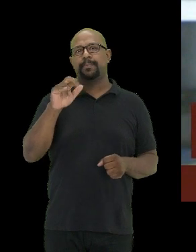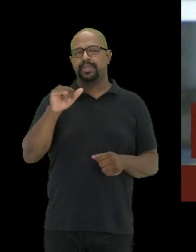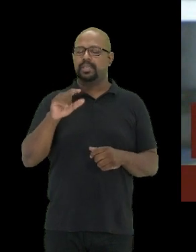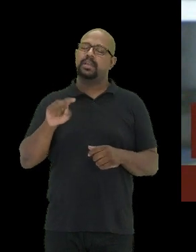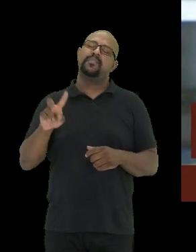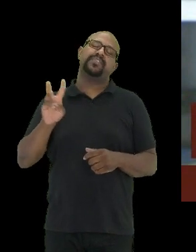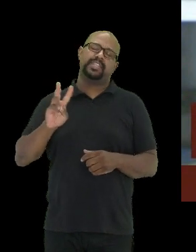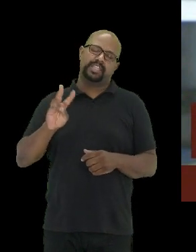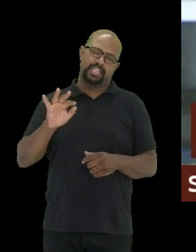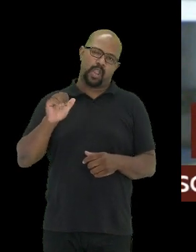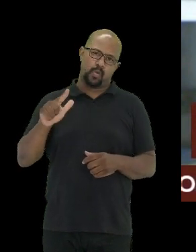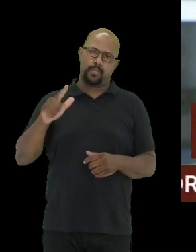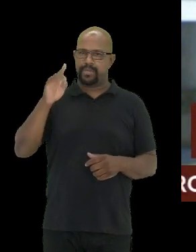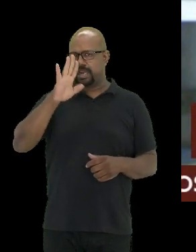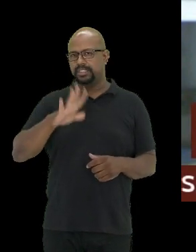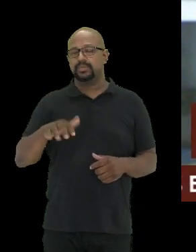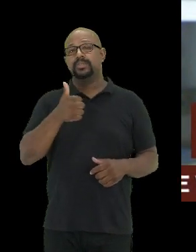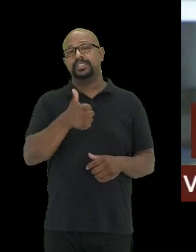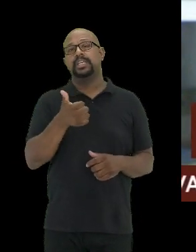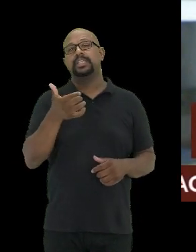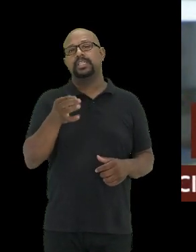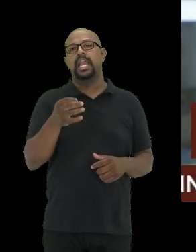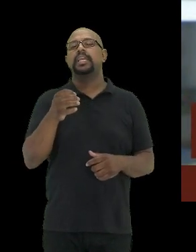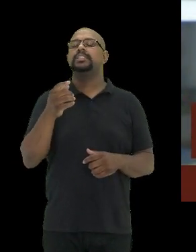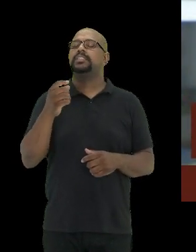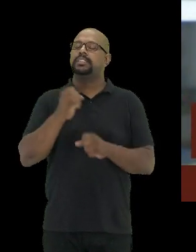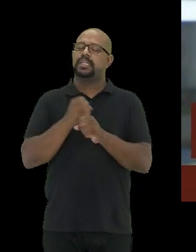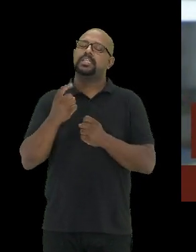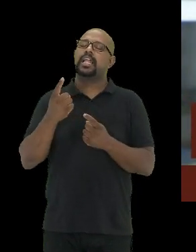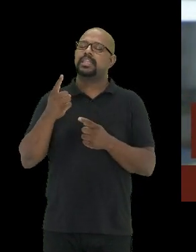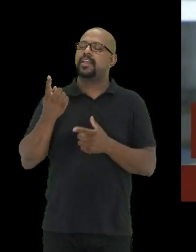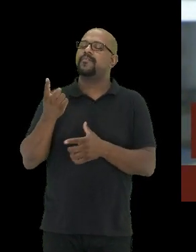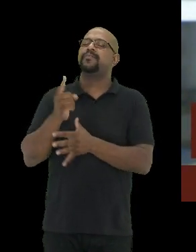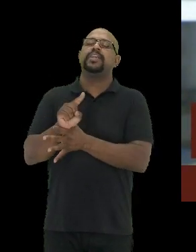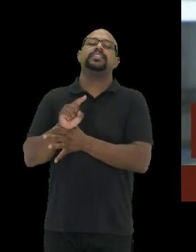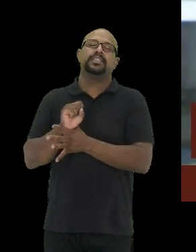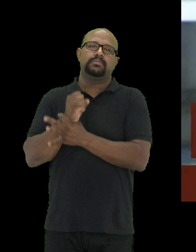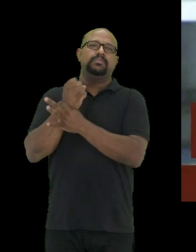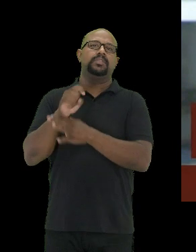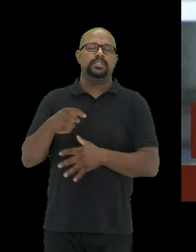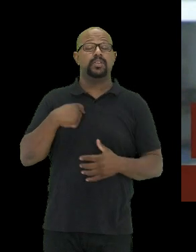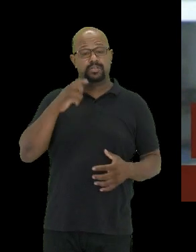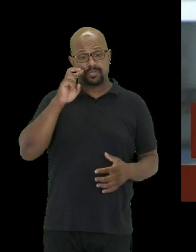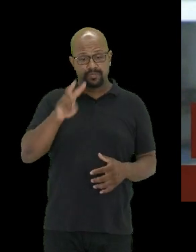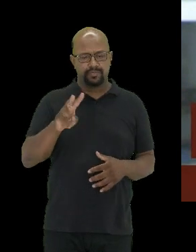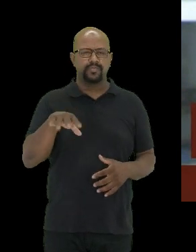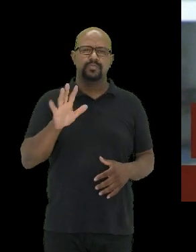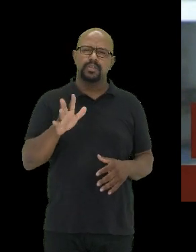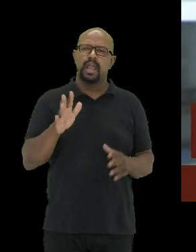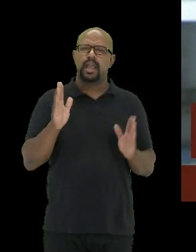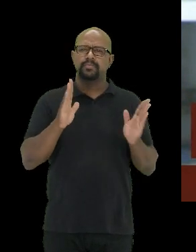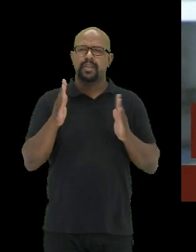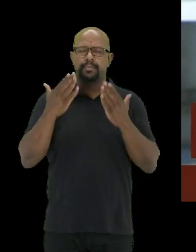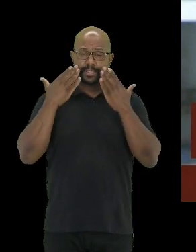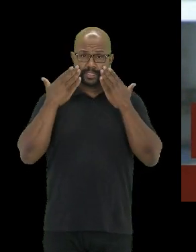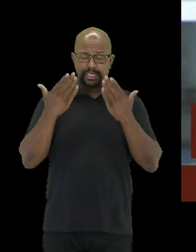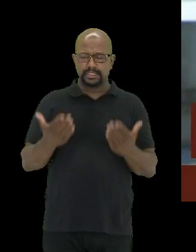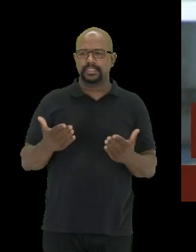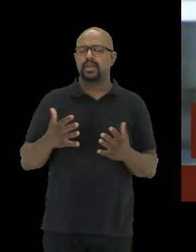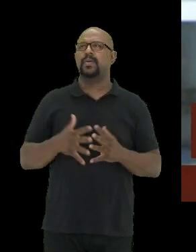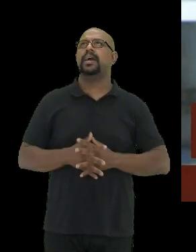e também nos 110 anos do livro A Defesa contra o Fidismo. Eu tive a oportunidade de ver brevemente a apresentação